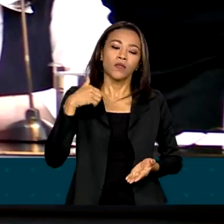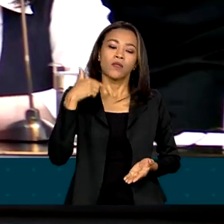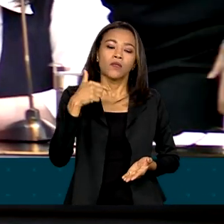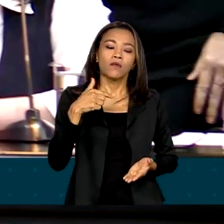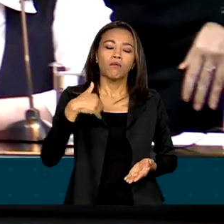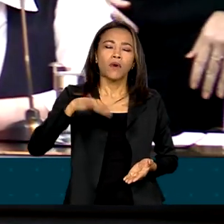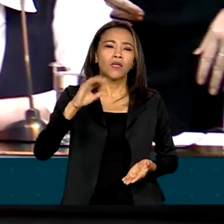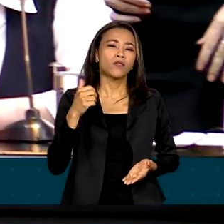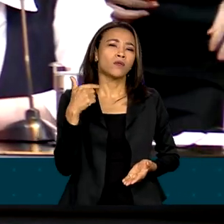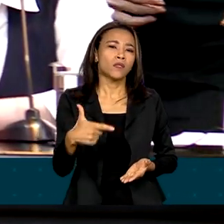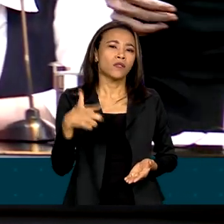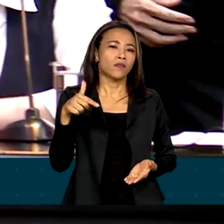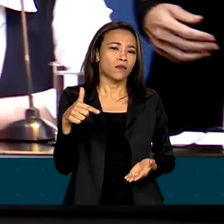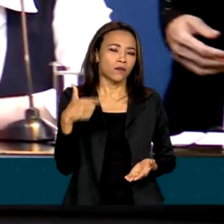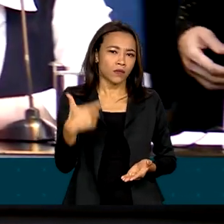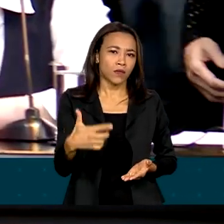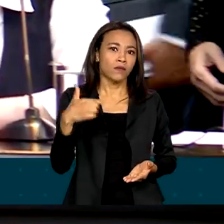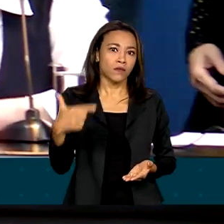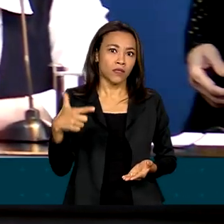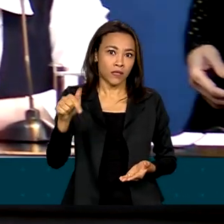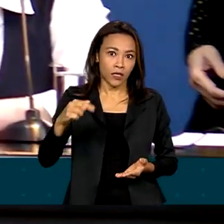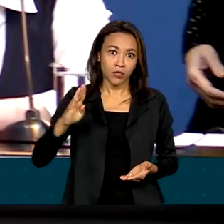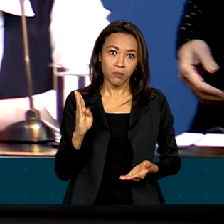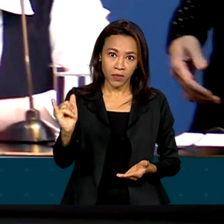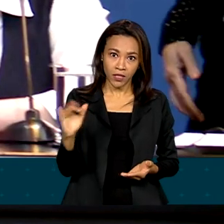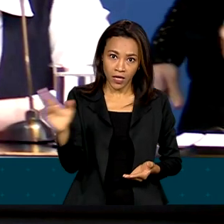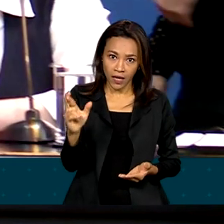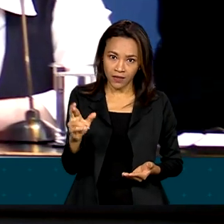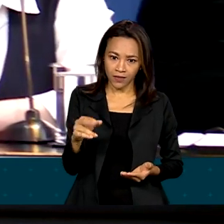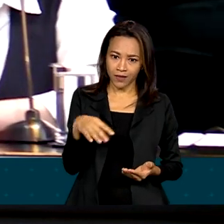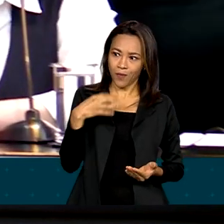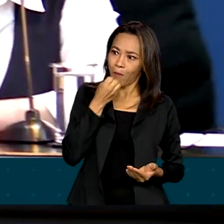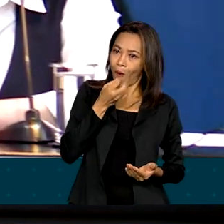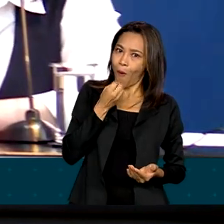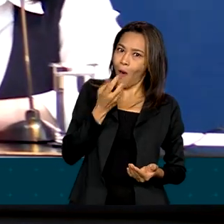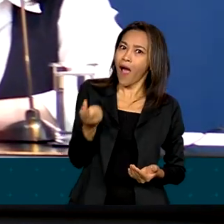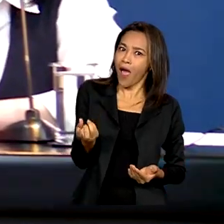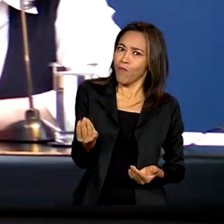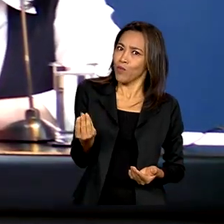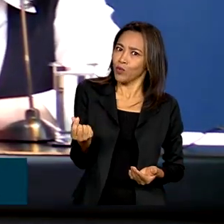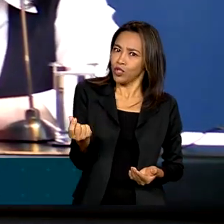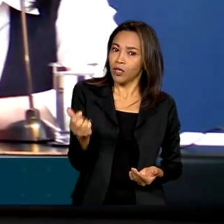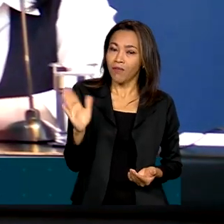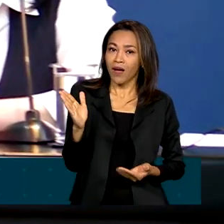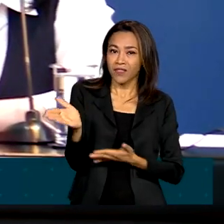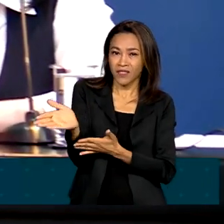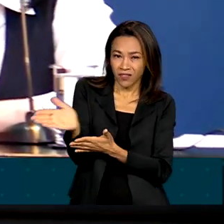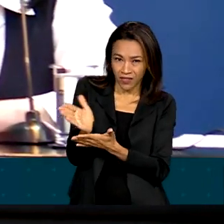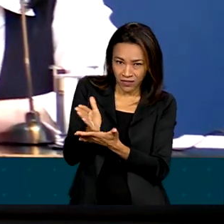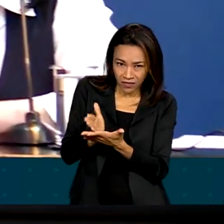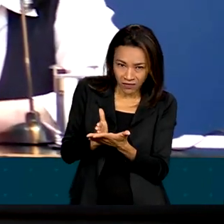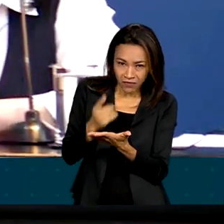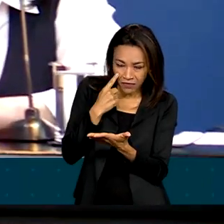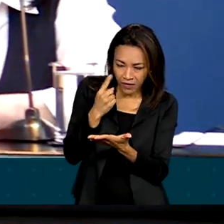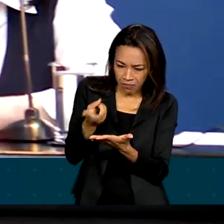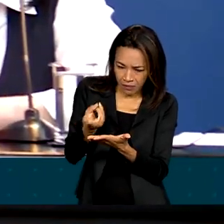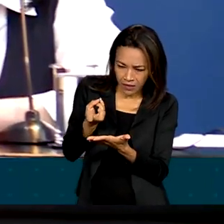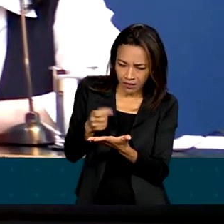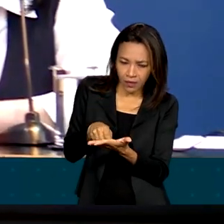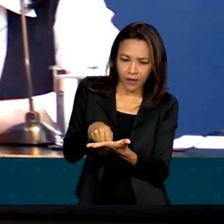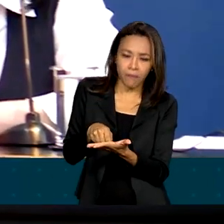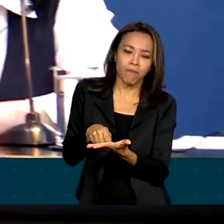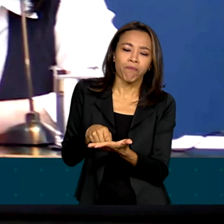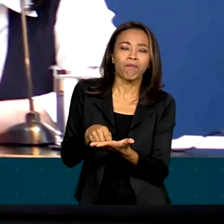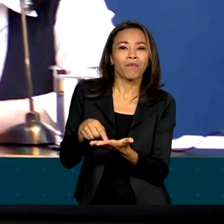reais. A gente fala, nossa, que coisa boa, né? É muito dinheiro. Só que quando a gente faz o recorte real, a gente verifica, nós